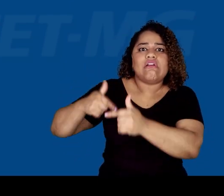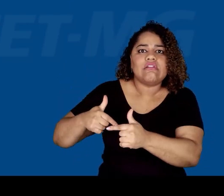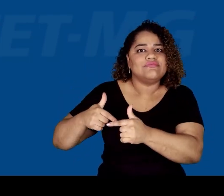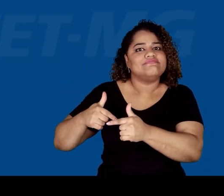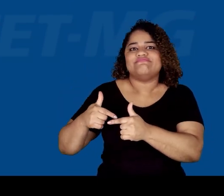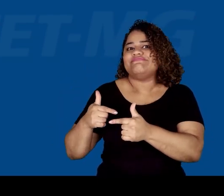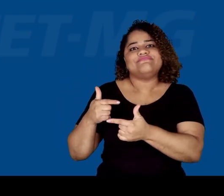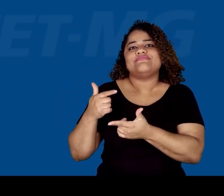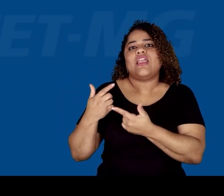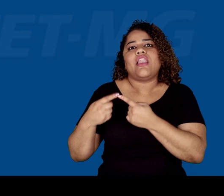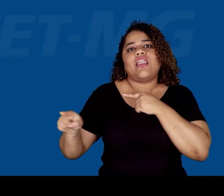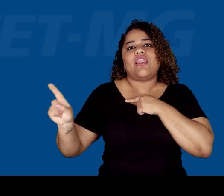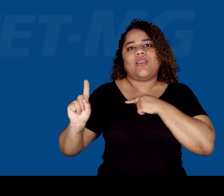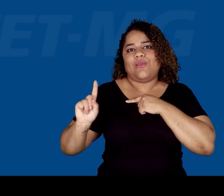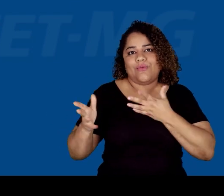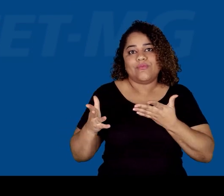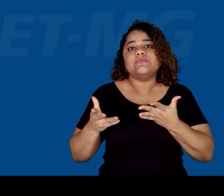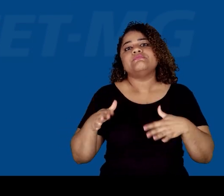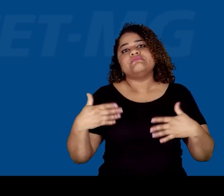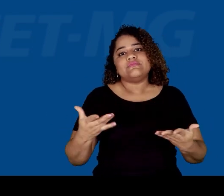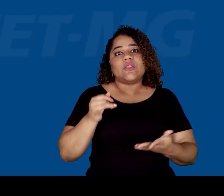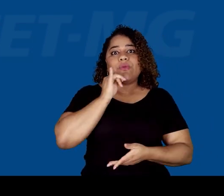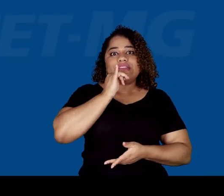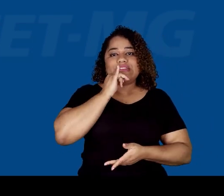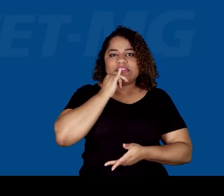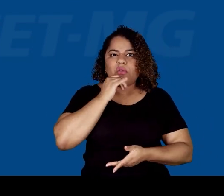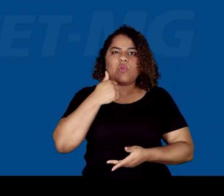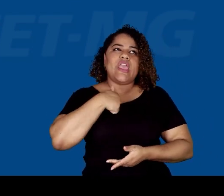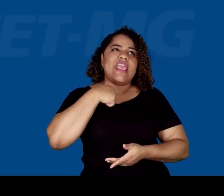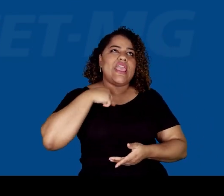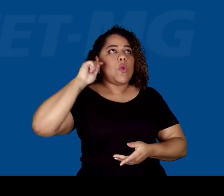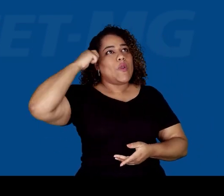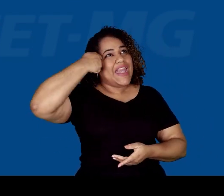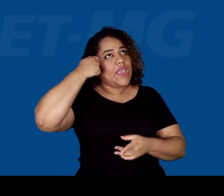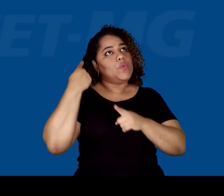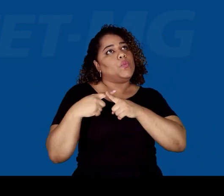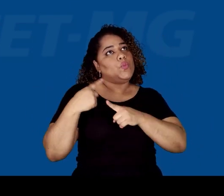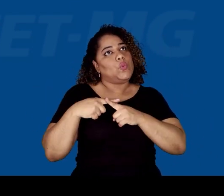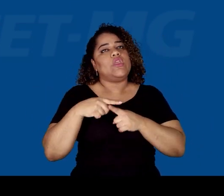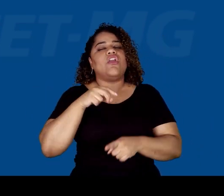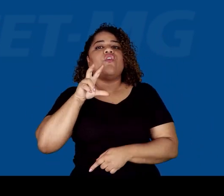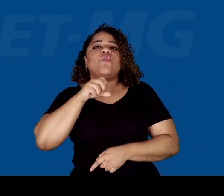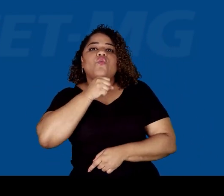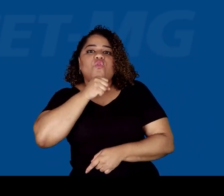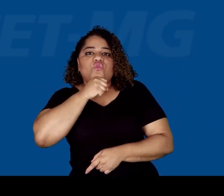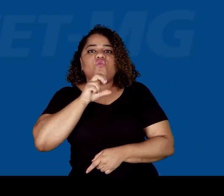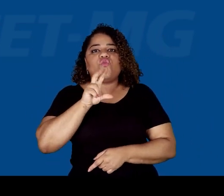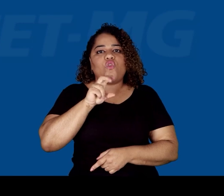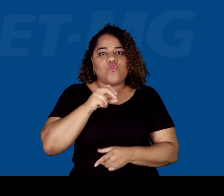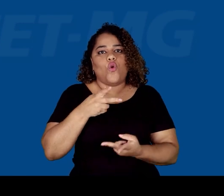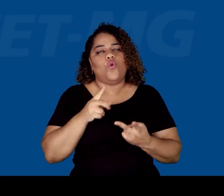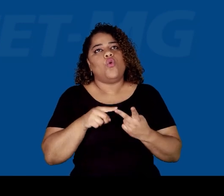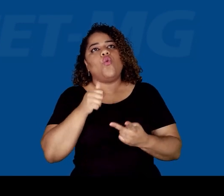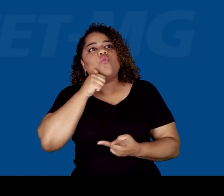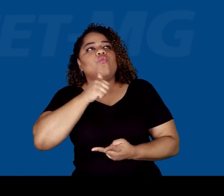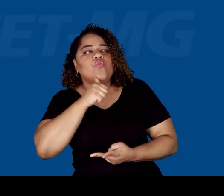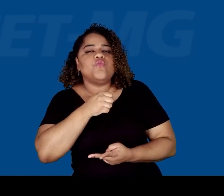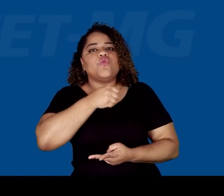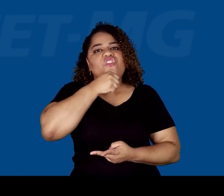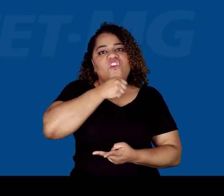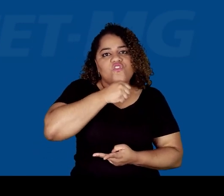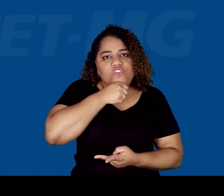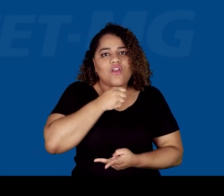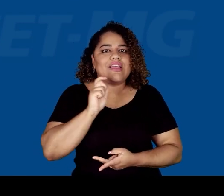fenótipo deste candidato. Assim, não se pode considerar a ascendência do candidato, ou seja, uma pessoa não pode ser considerada